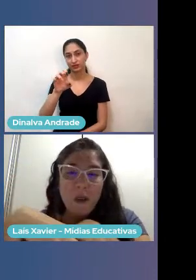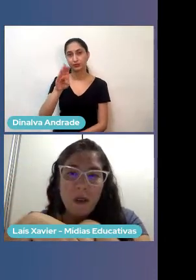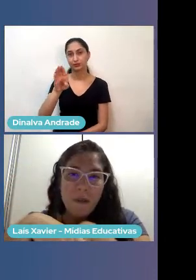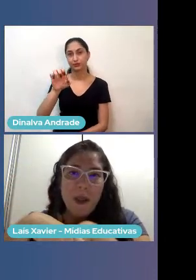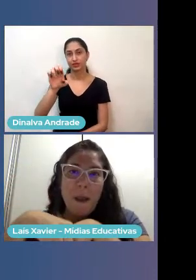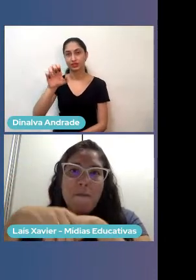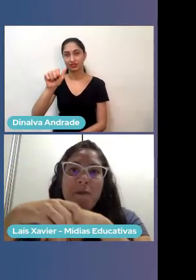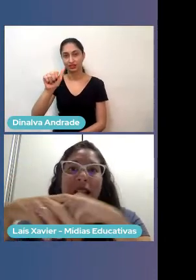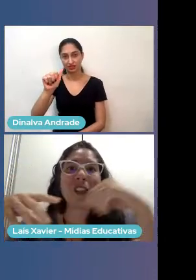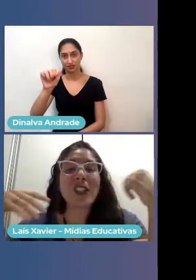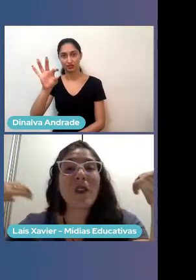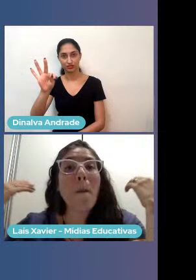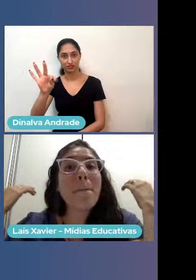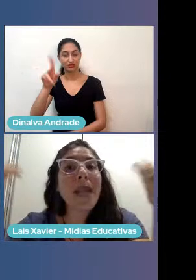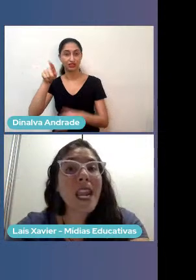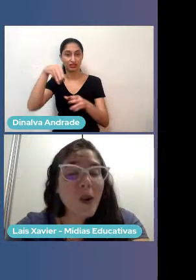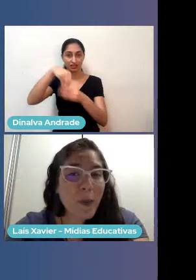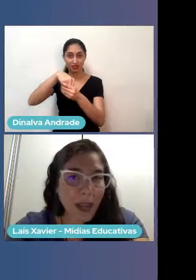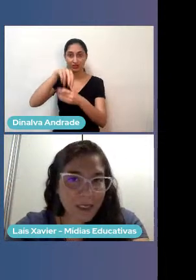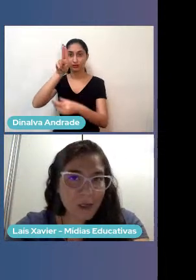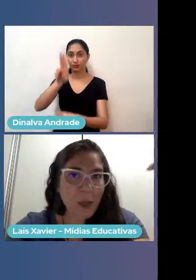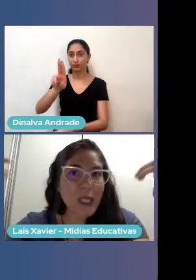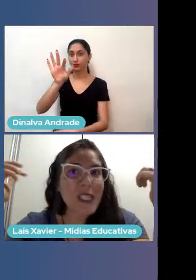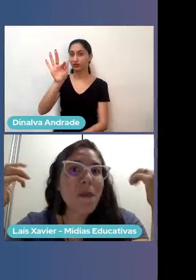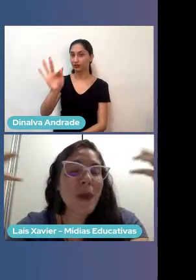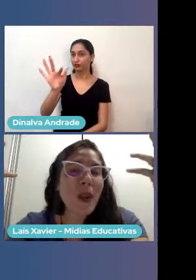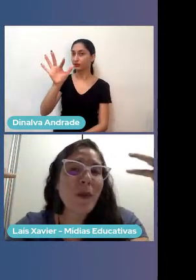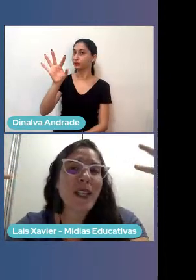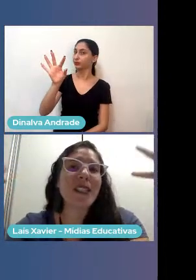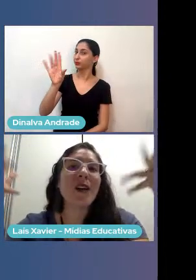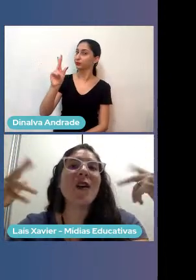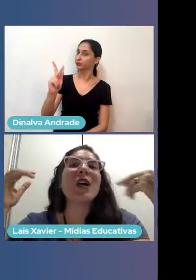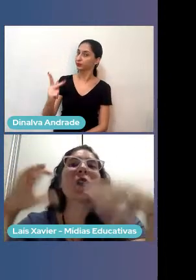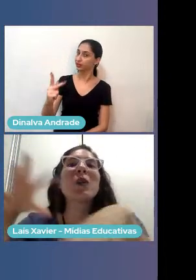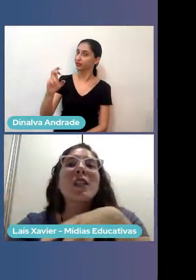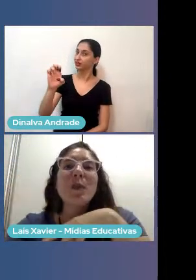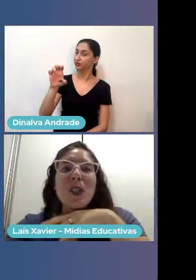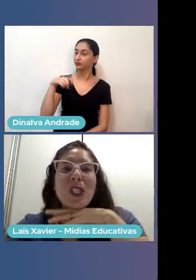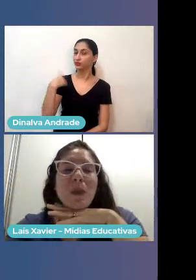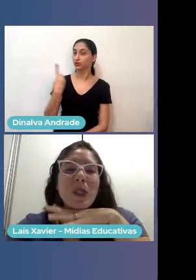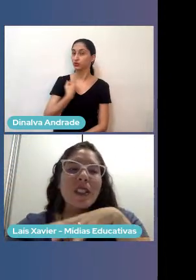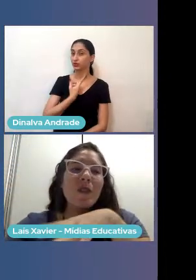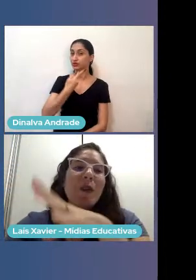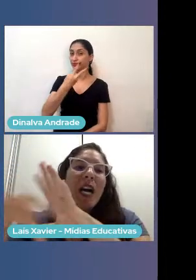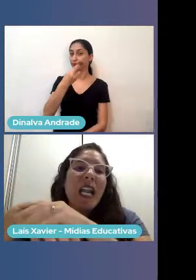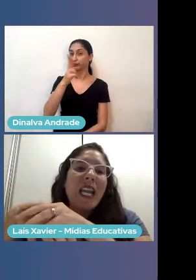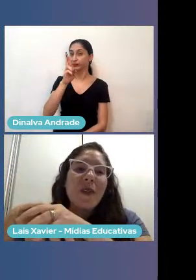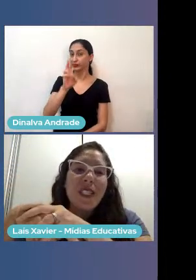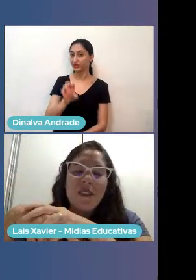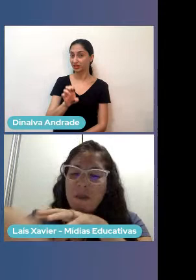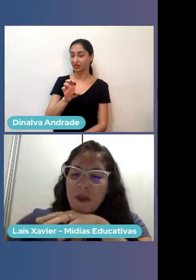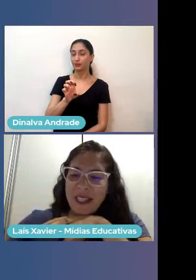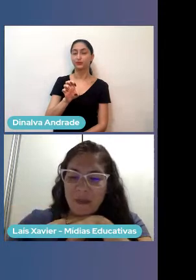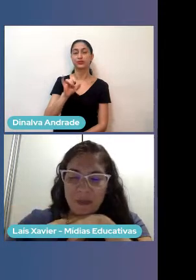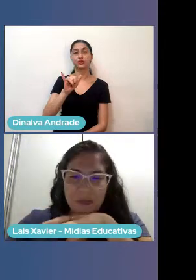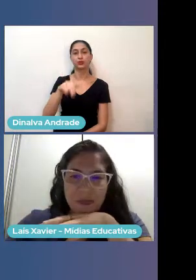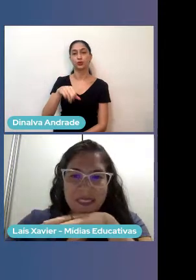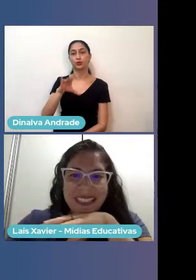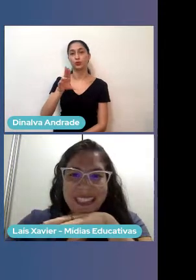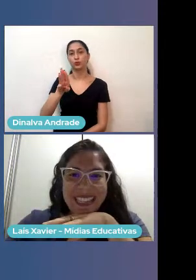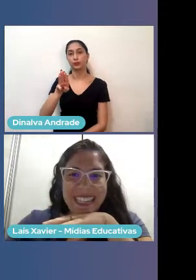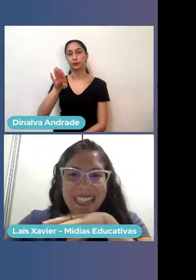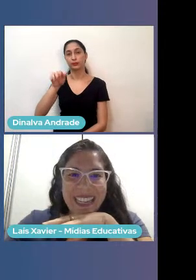dentro da UFPE, a gente ficou pré-incubado num processo de pré-incubação durante o projeto Positivo, claro, Recife Bit.